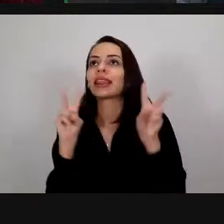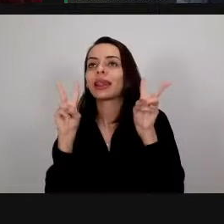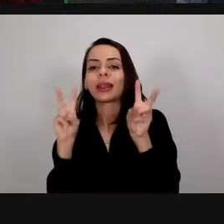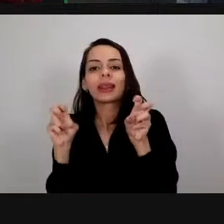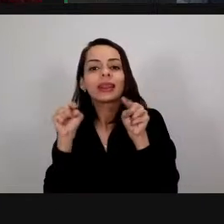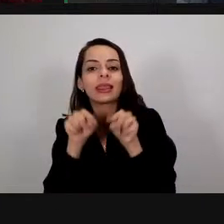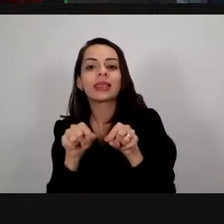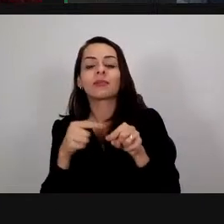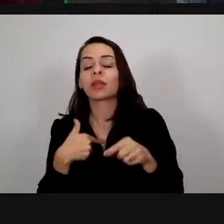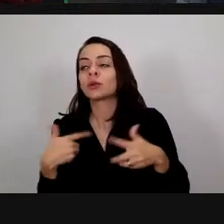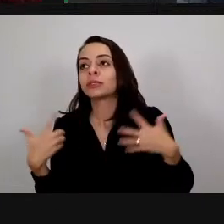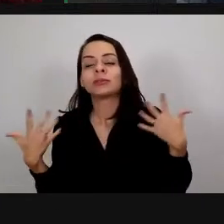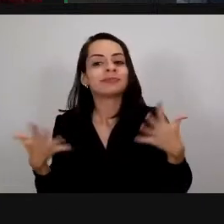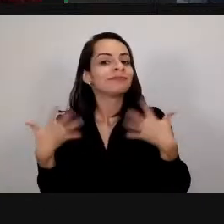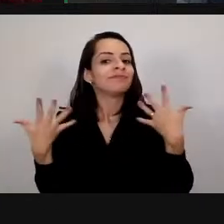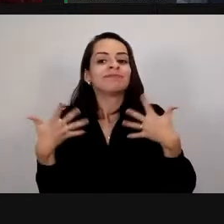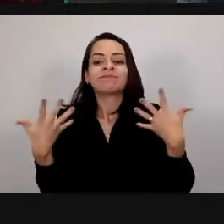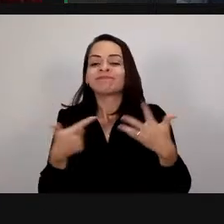isso me move né